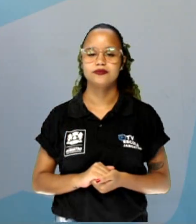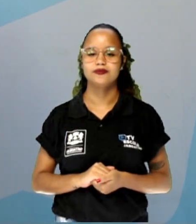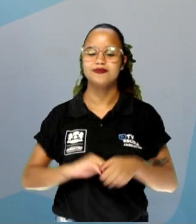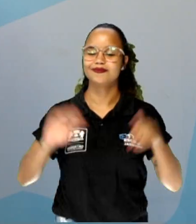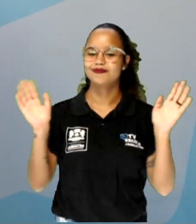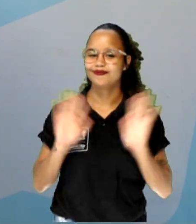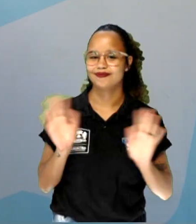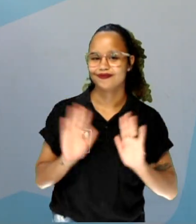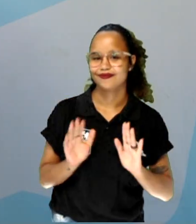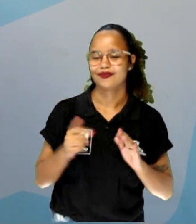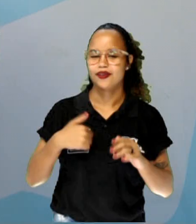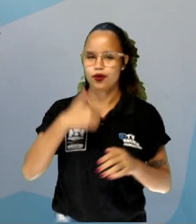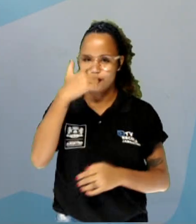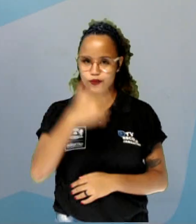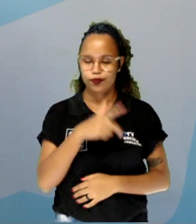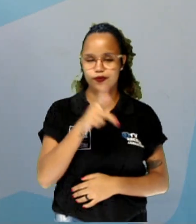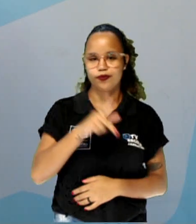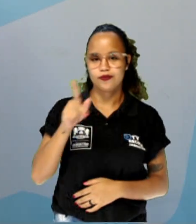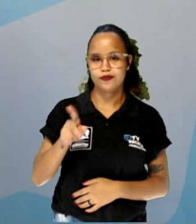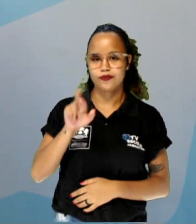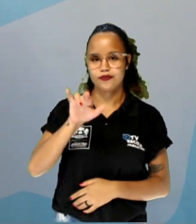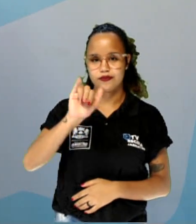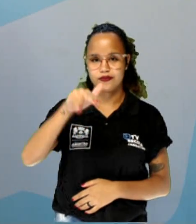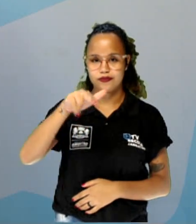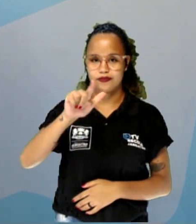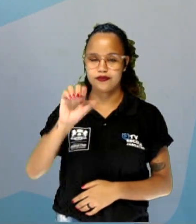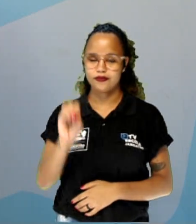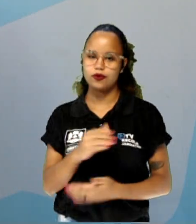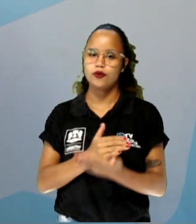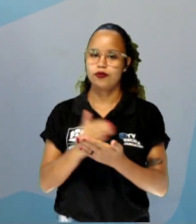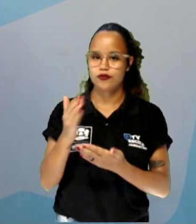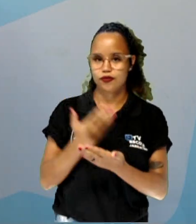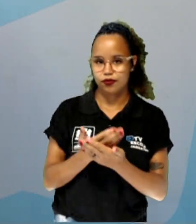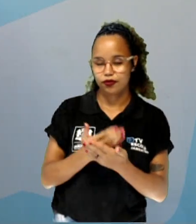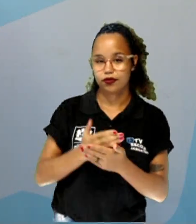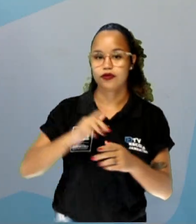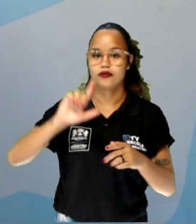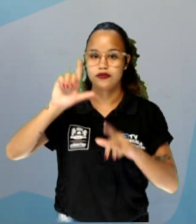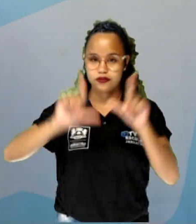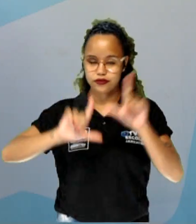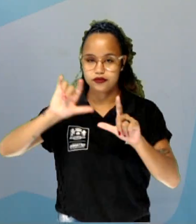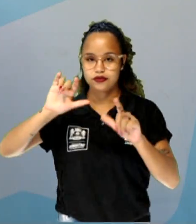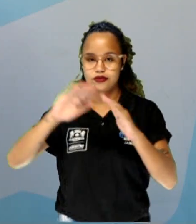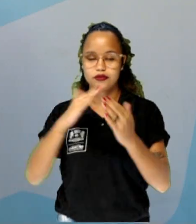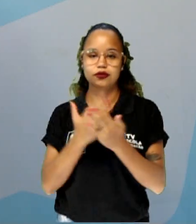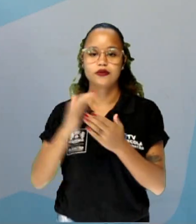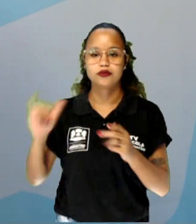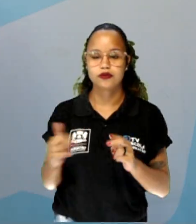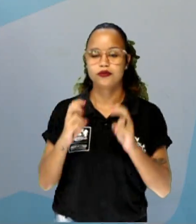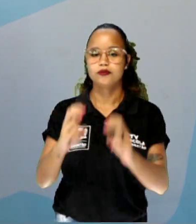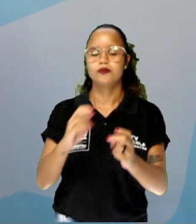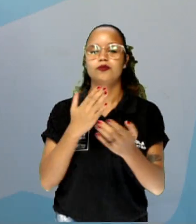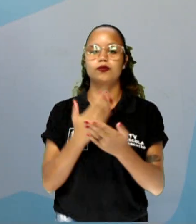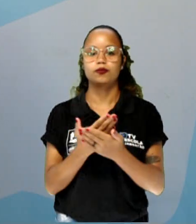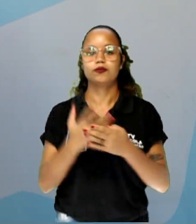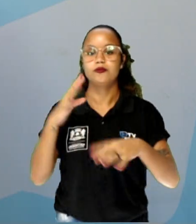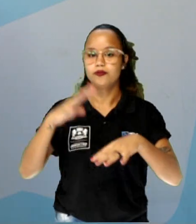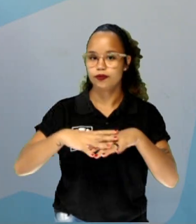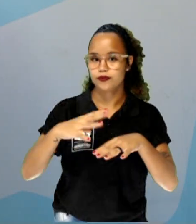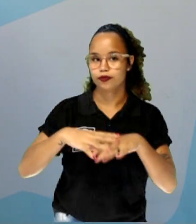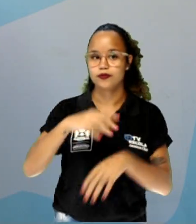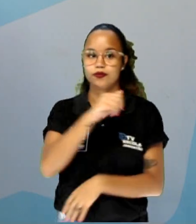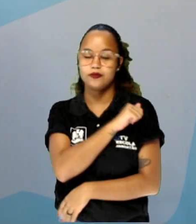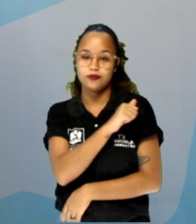Olá, minha gente, aqui é o professor Rinaldo Beltrão. Vamos começar mais uma aula do TV Escola Jaboatão, aula de matemática para os